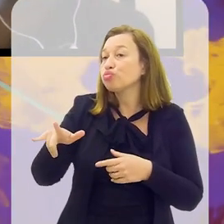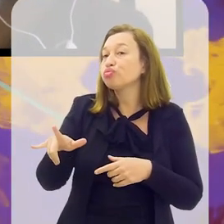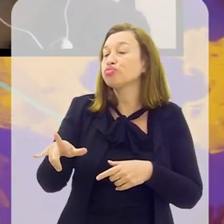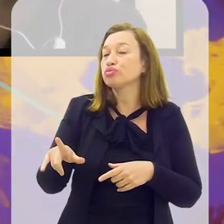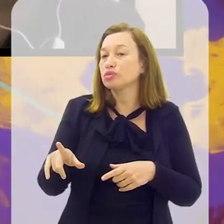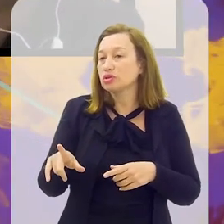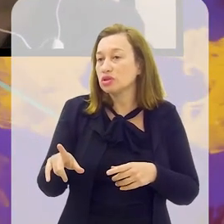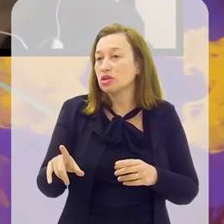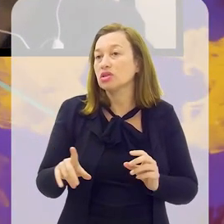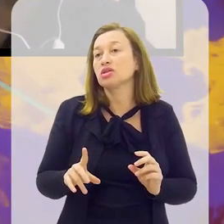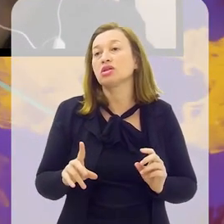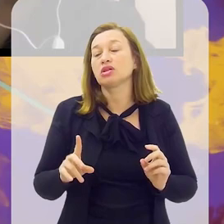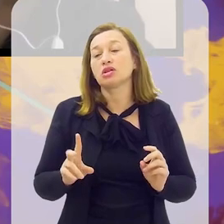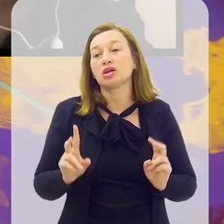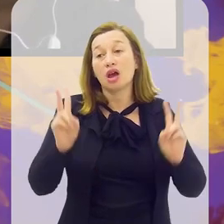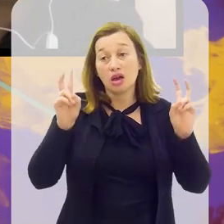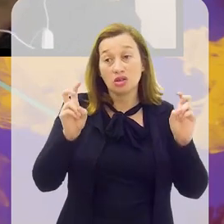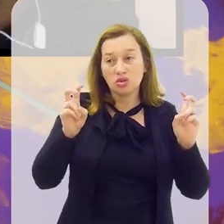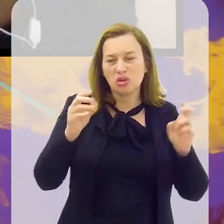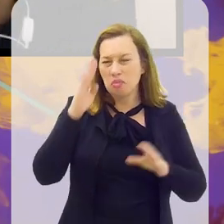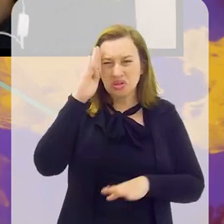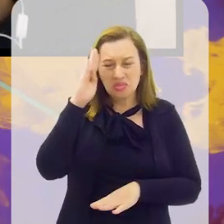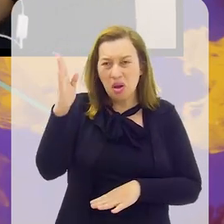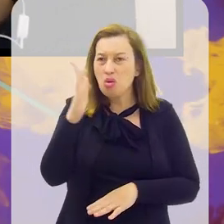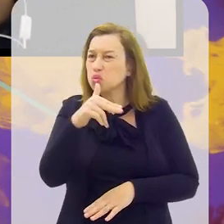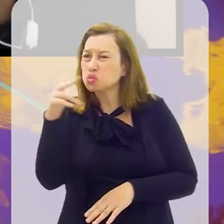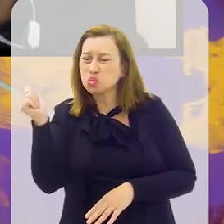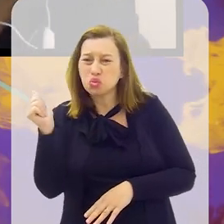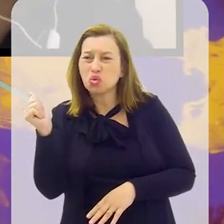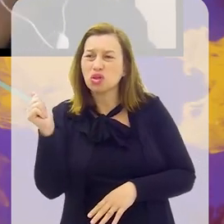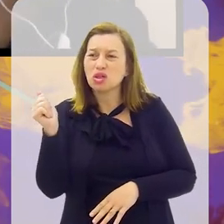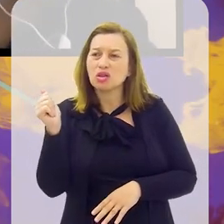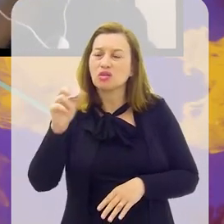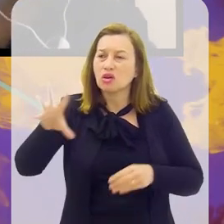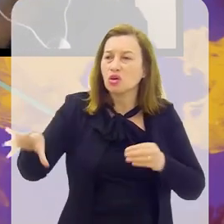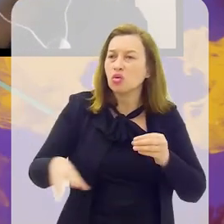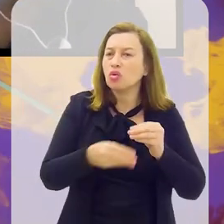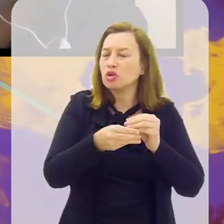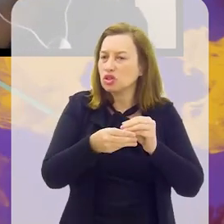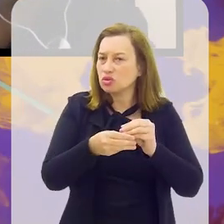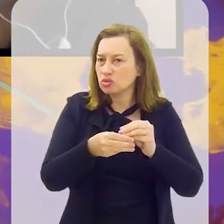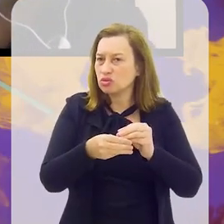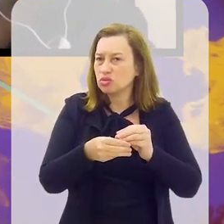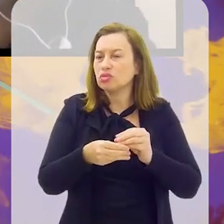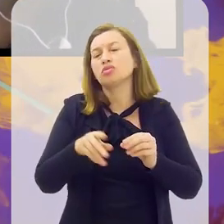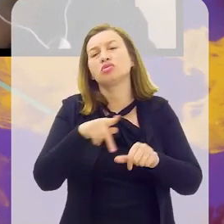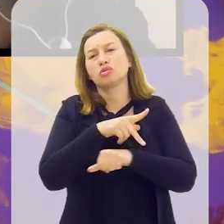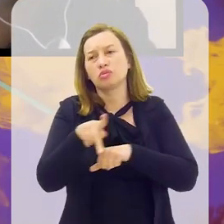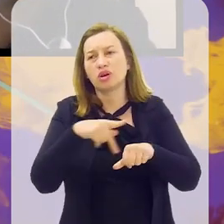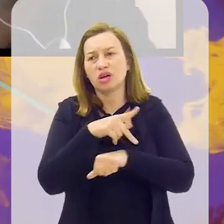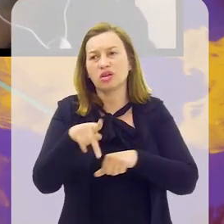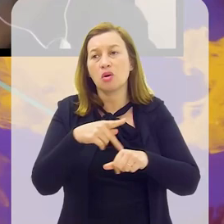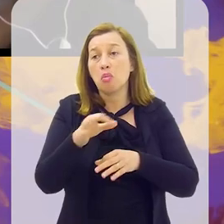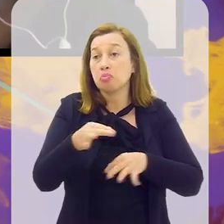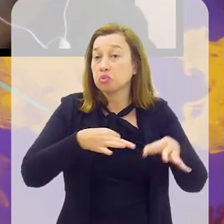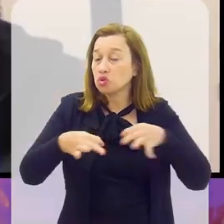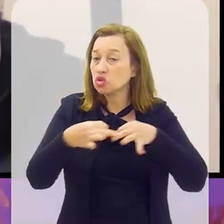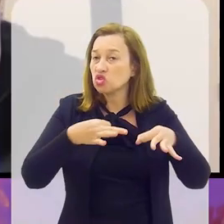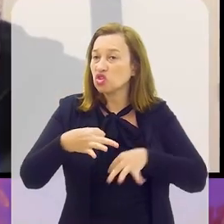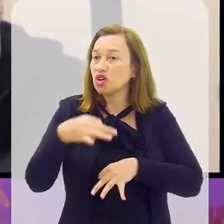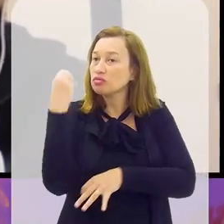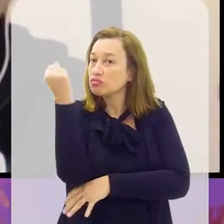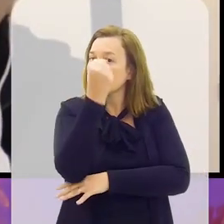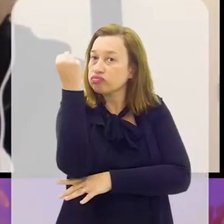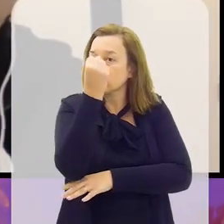passa por outras medidas, talvez uma das principais delas, que nunca foi efetivamente implementada aqui no nosso país,